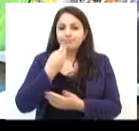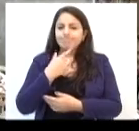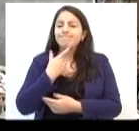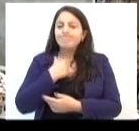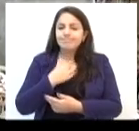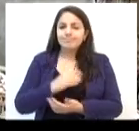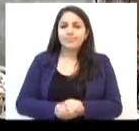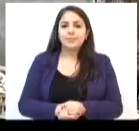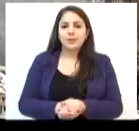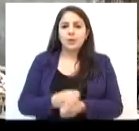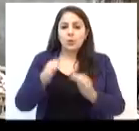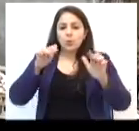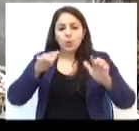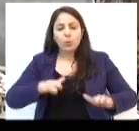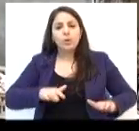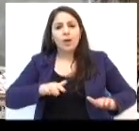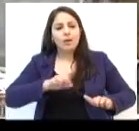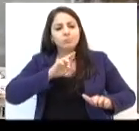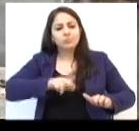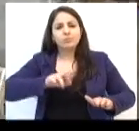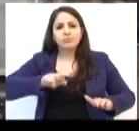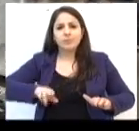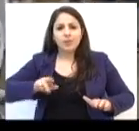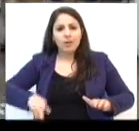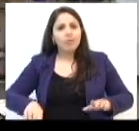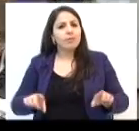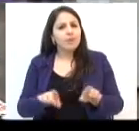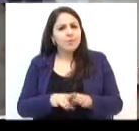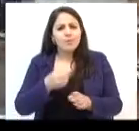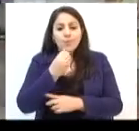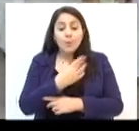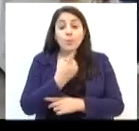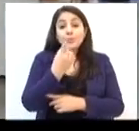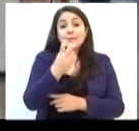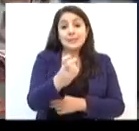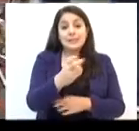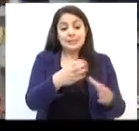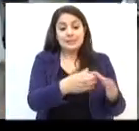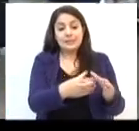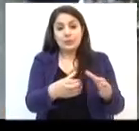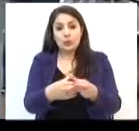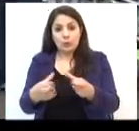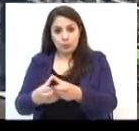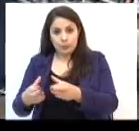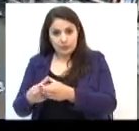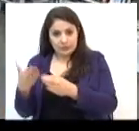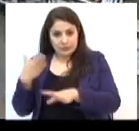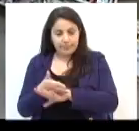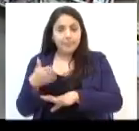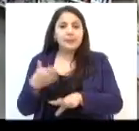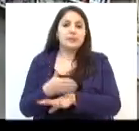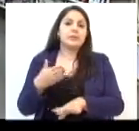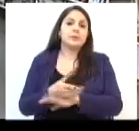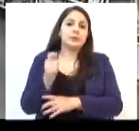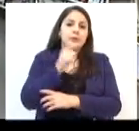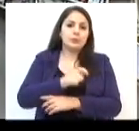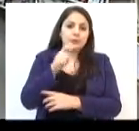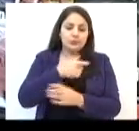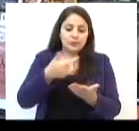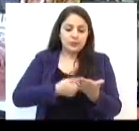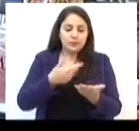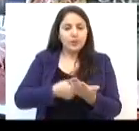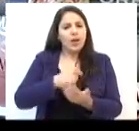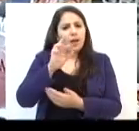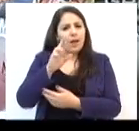gostando. O ambiente alternativo também agradou os 15 expositores que integram a Associação de Livreiros.